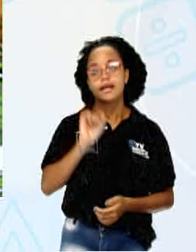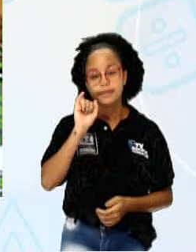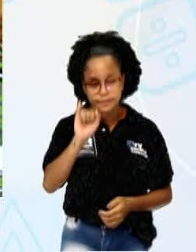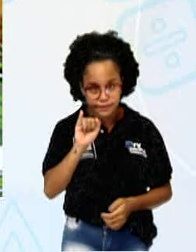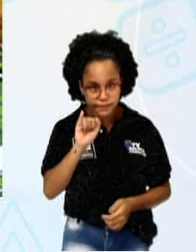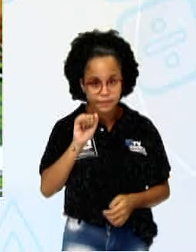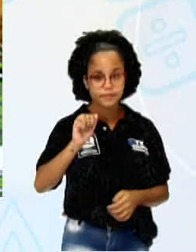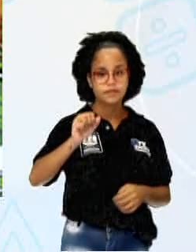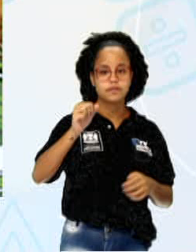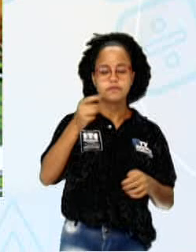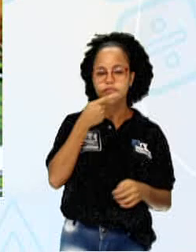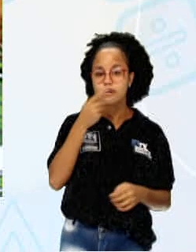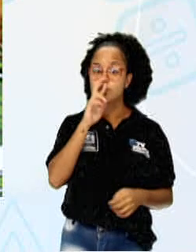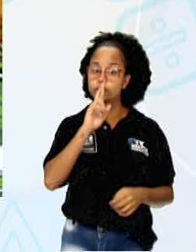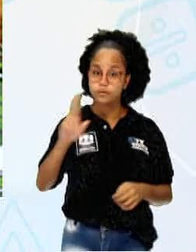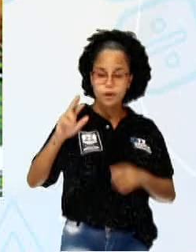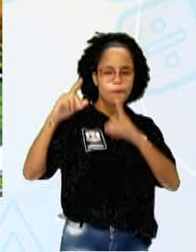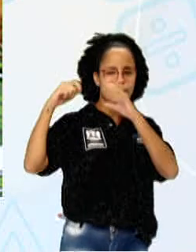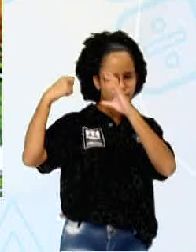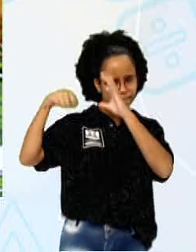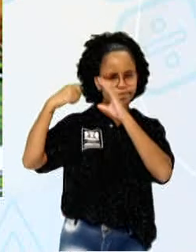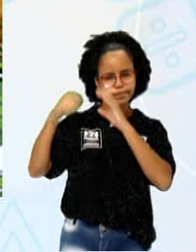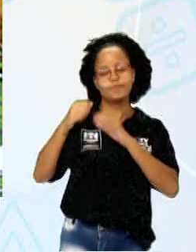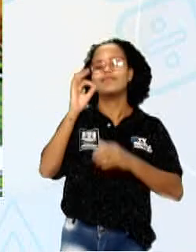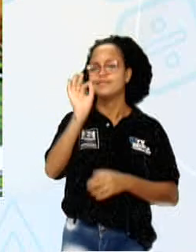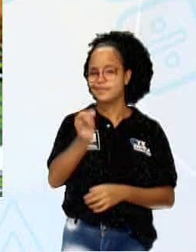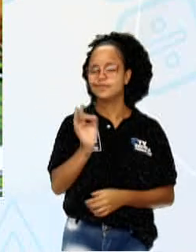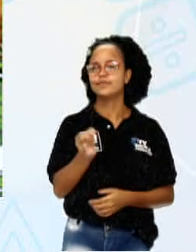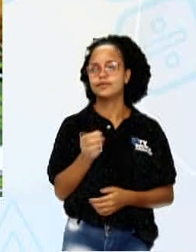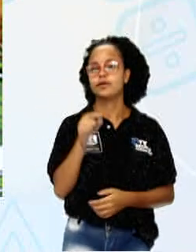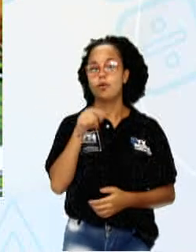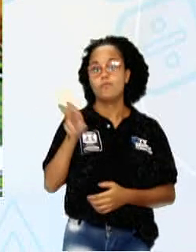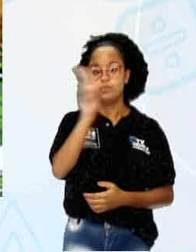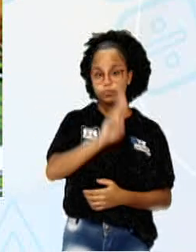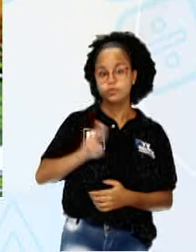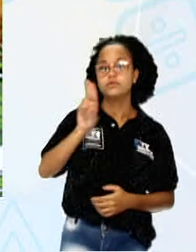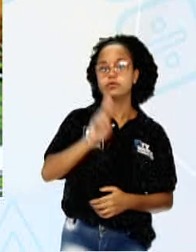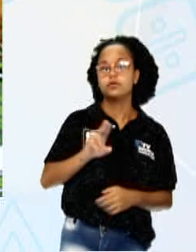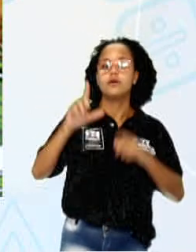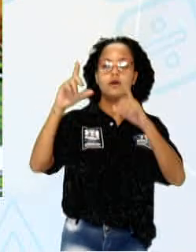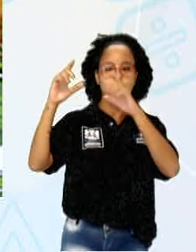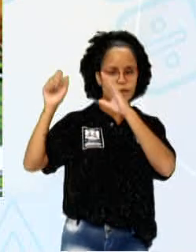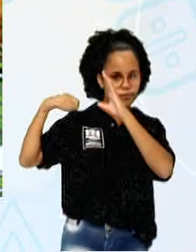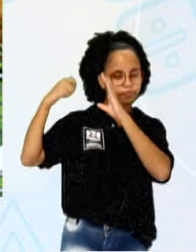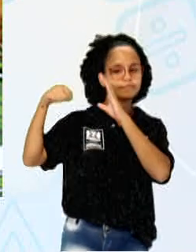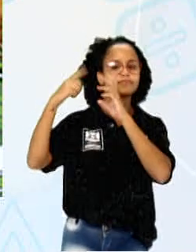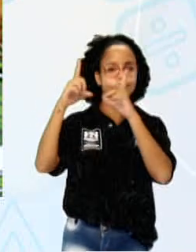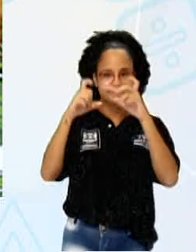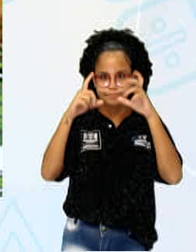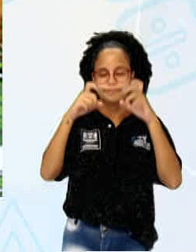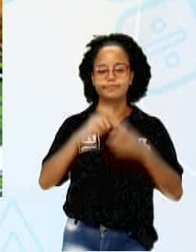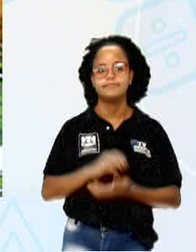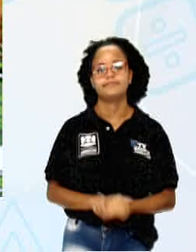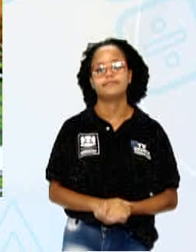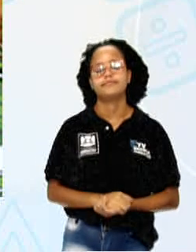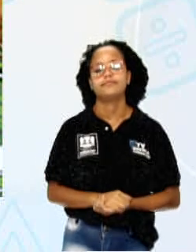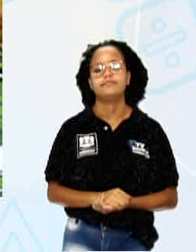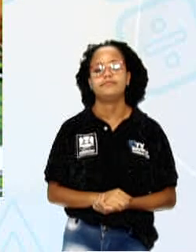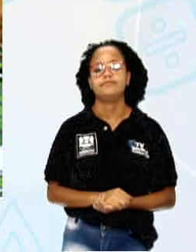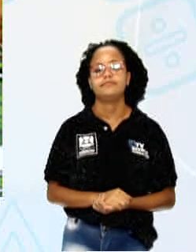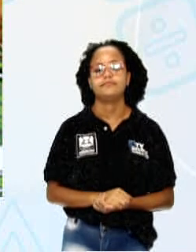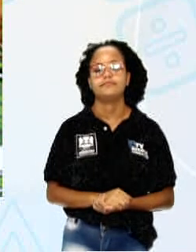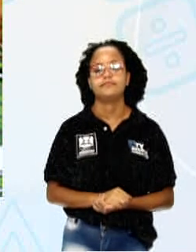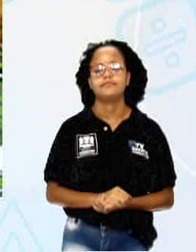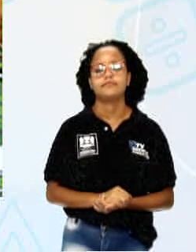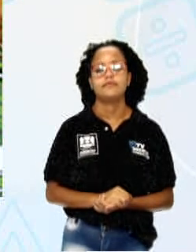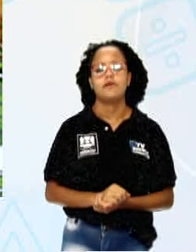fotográfica acertou. Então, o instrumento usado aqui na fotografia é a máquina fotográfica. Quem me